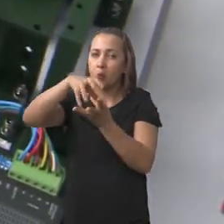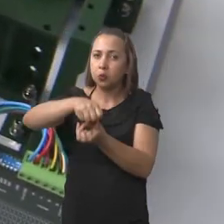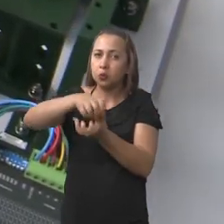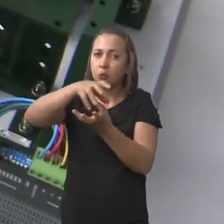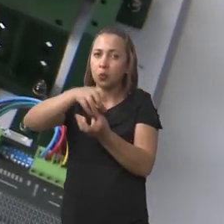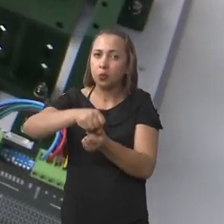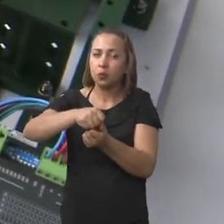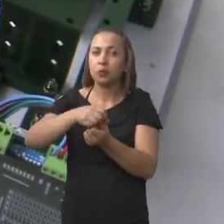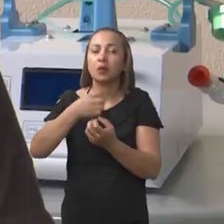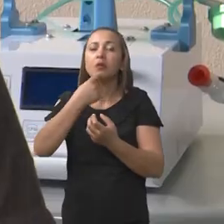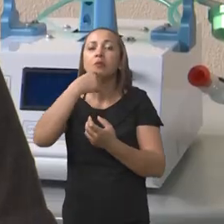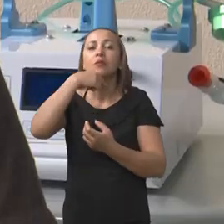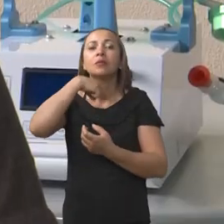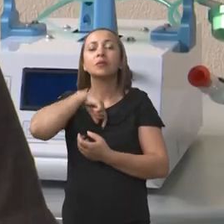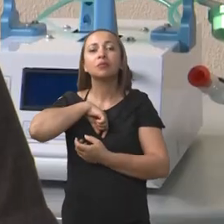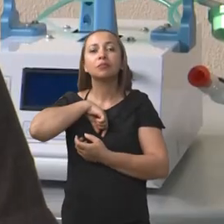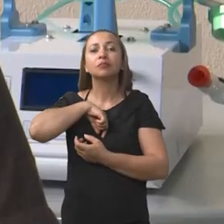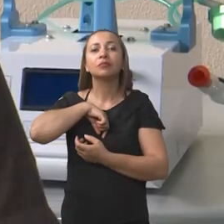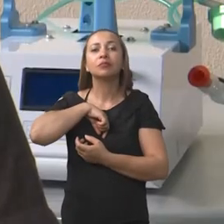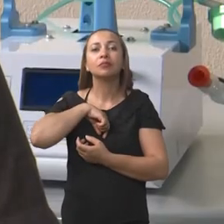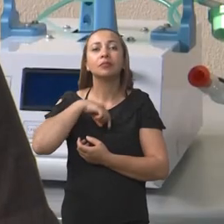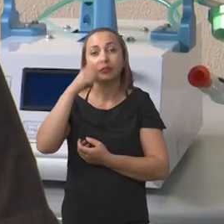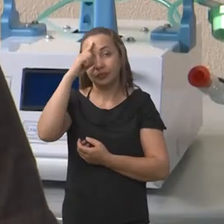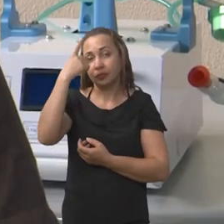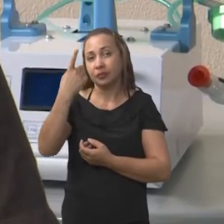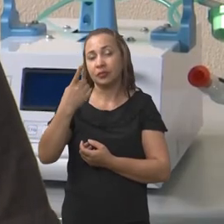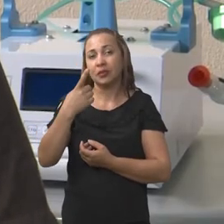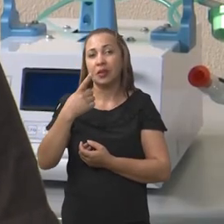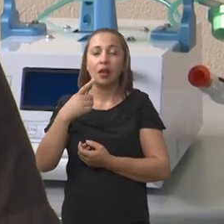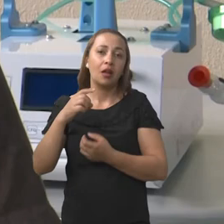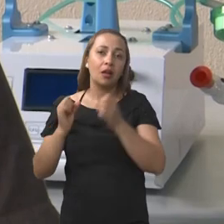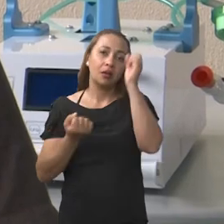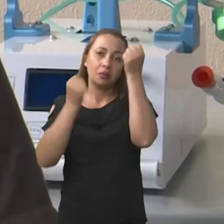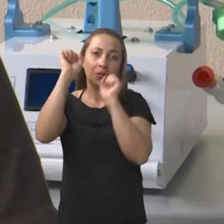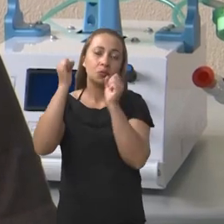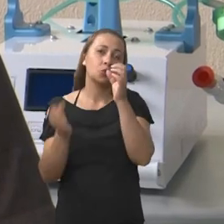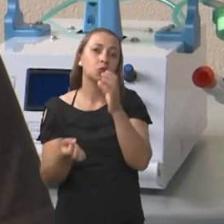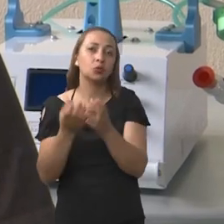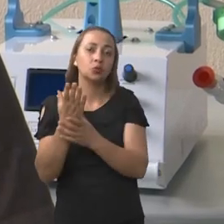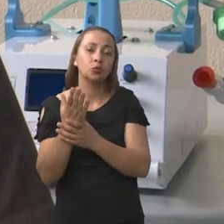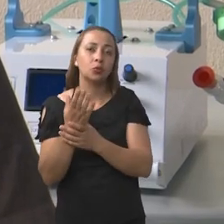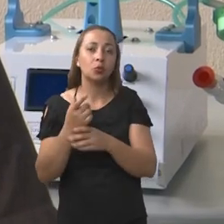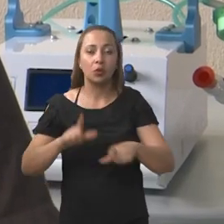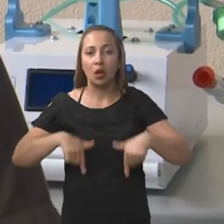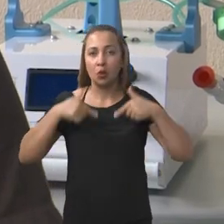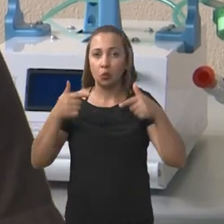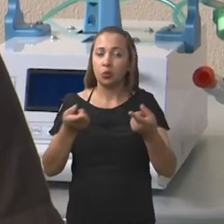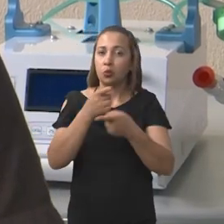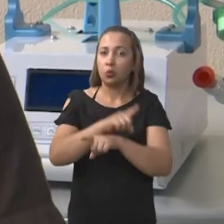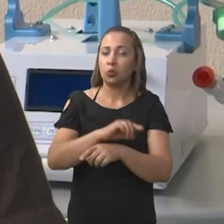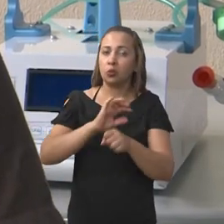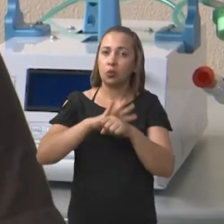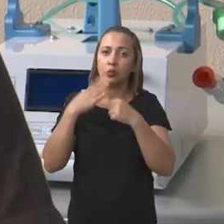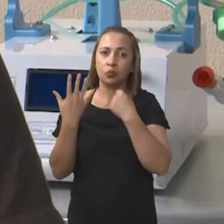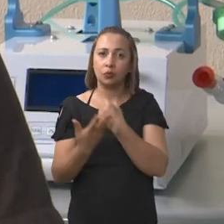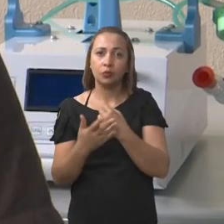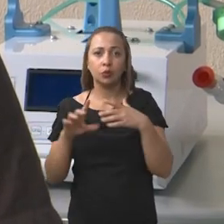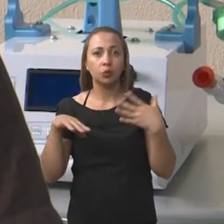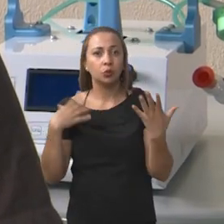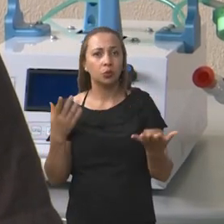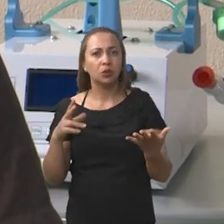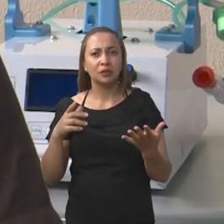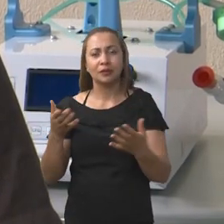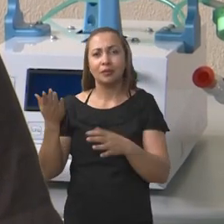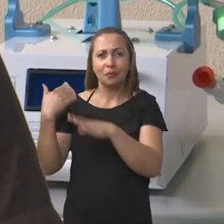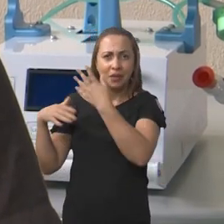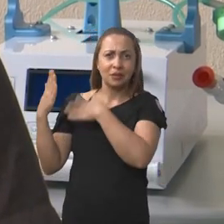mecanicamente. A ideia principal do equipamento foi essa, foi um equipamento que surgiu em combate à Covid-19 naquele momento que a gente